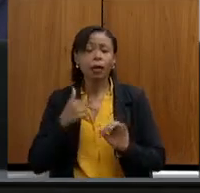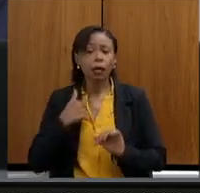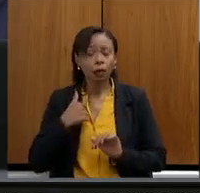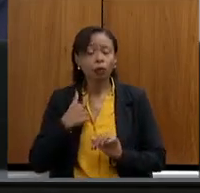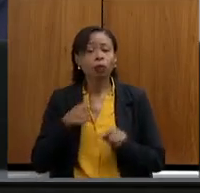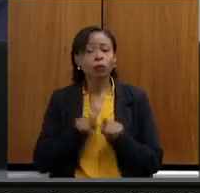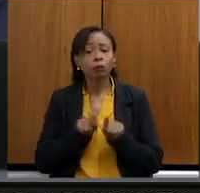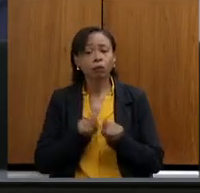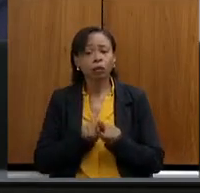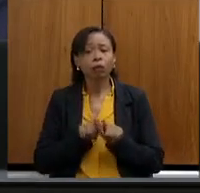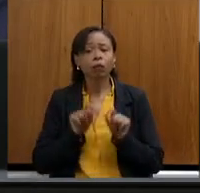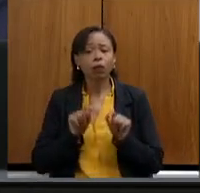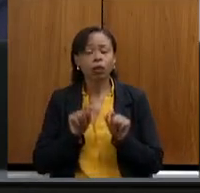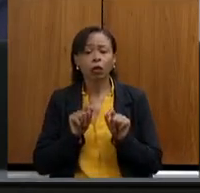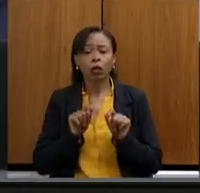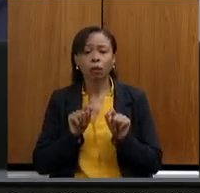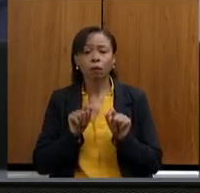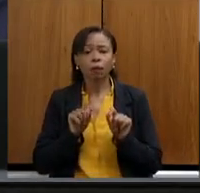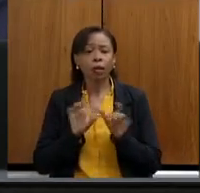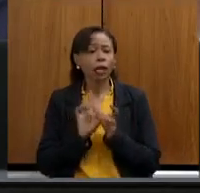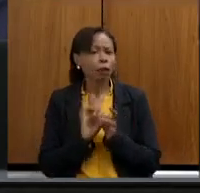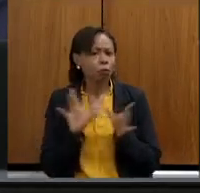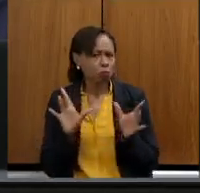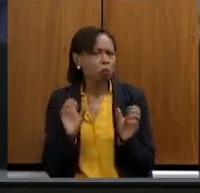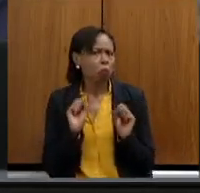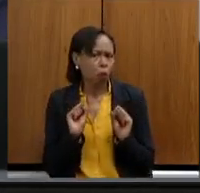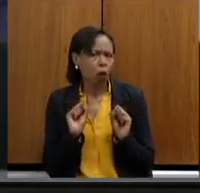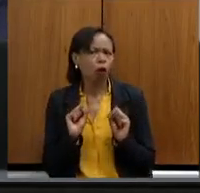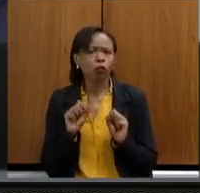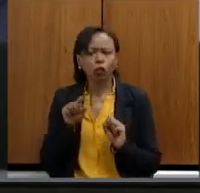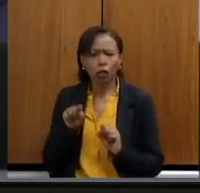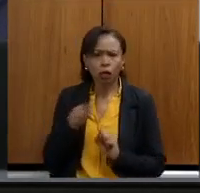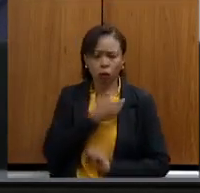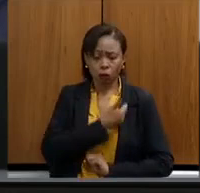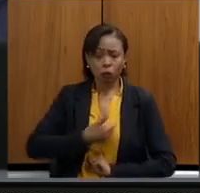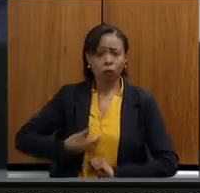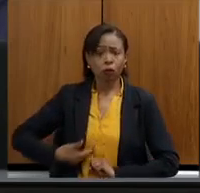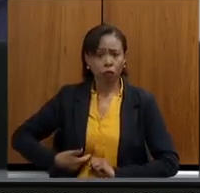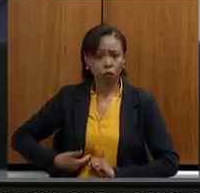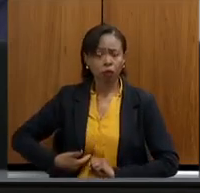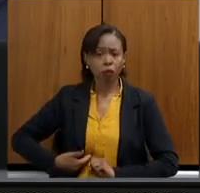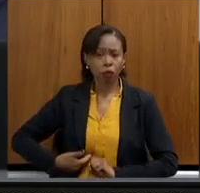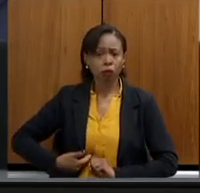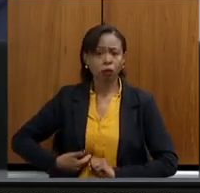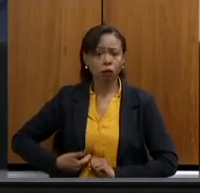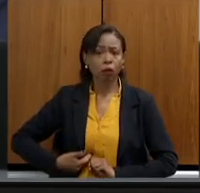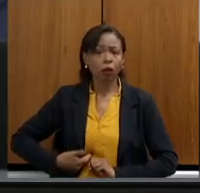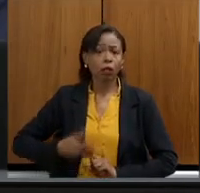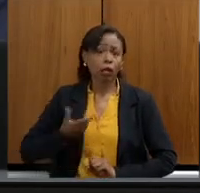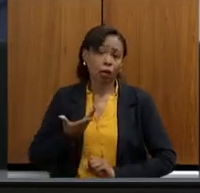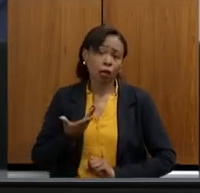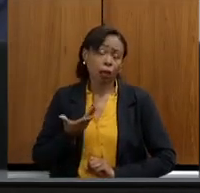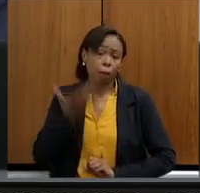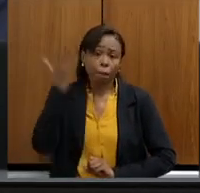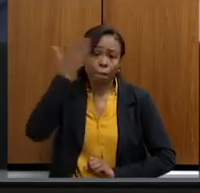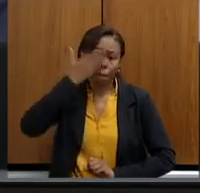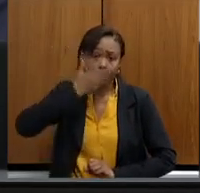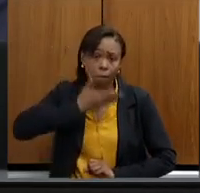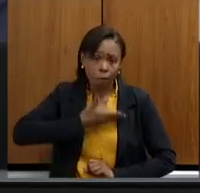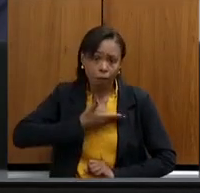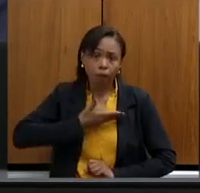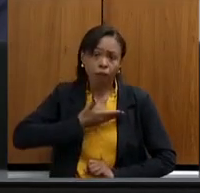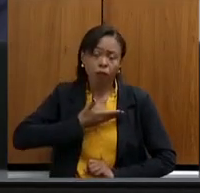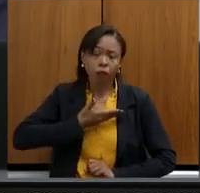deixei também essa possibilidade com o governo para que, demonstrando aí, mais uma demonstração